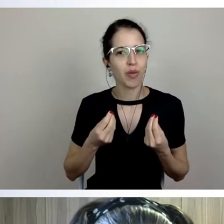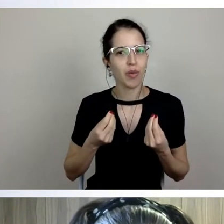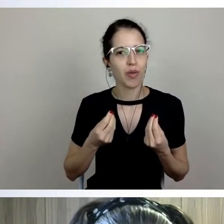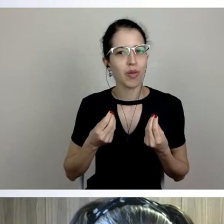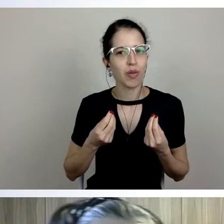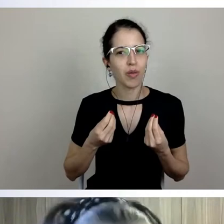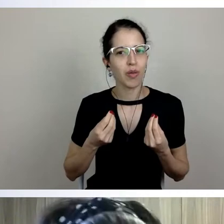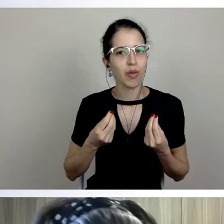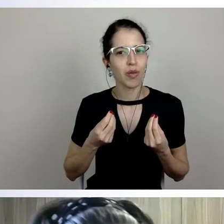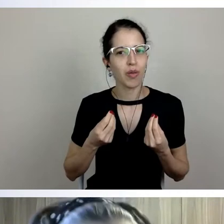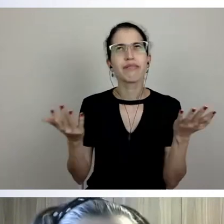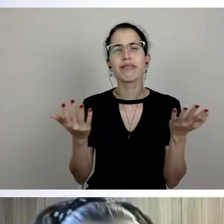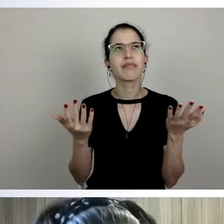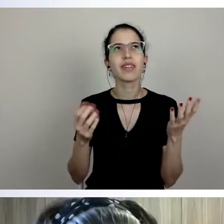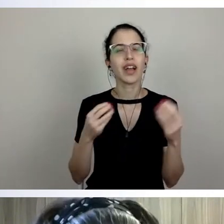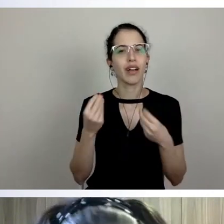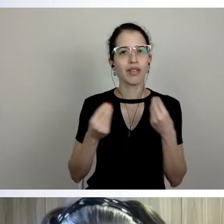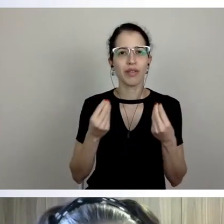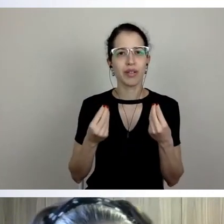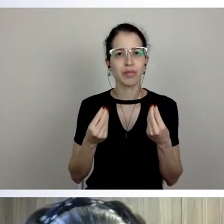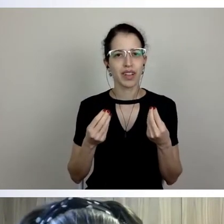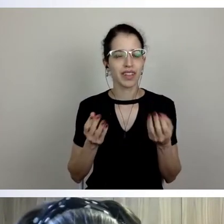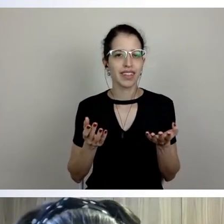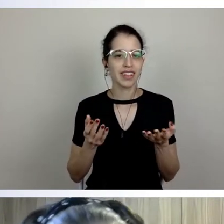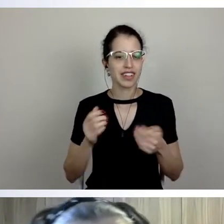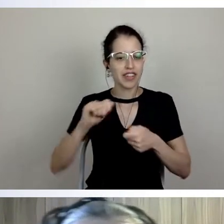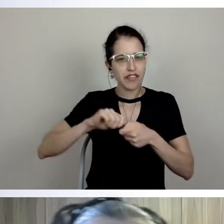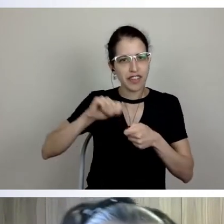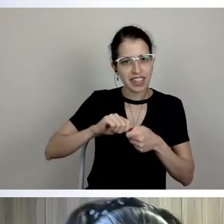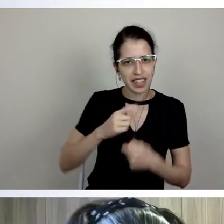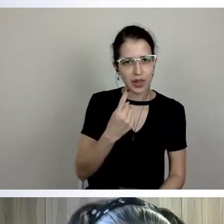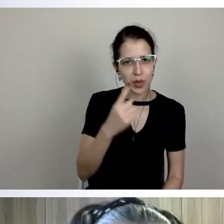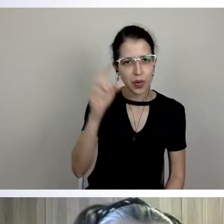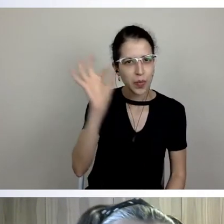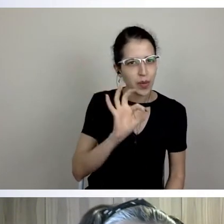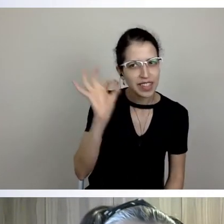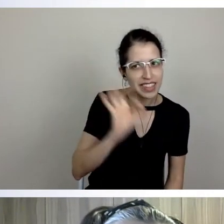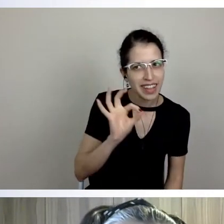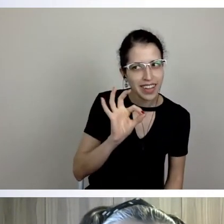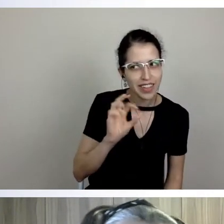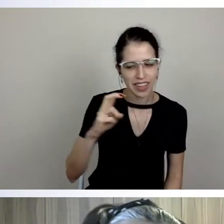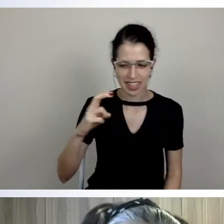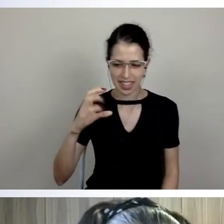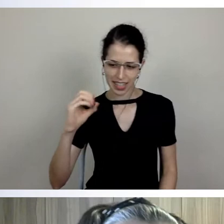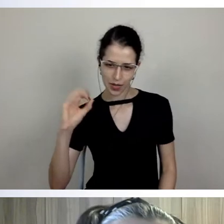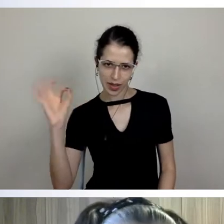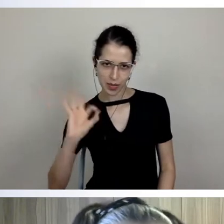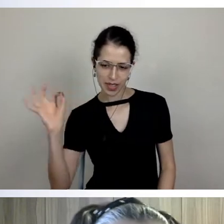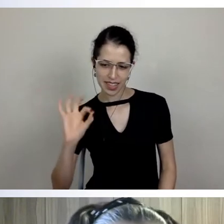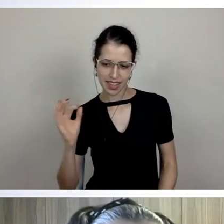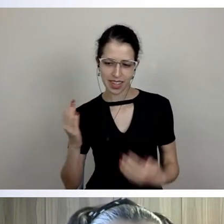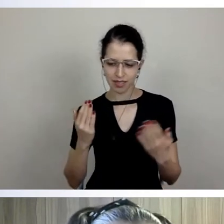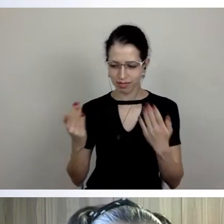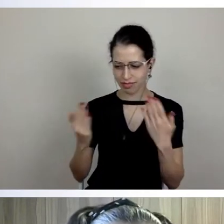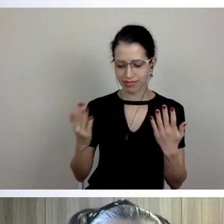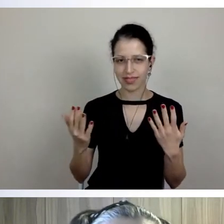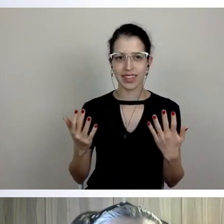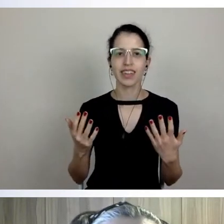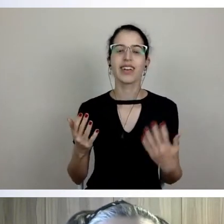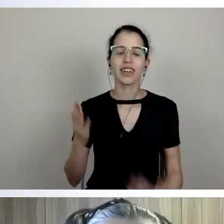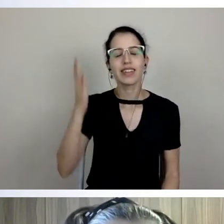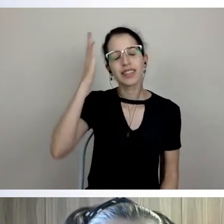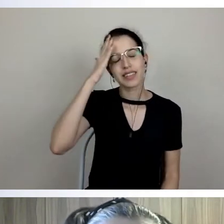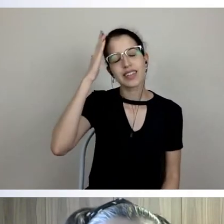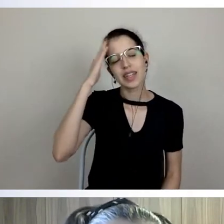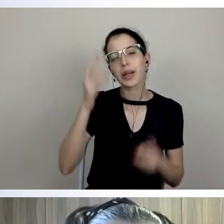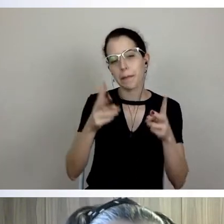isso é o quê? É 1% do que a gente vai fazer? 50%? No sentido o quê? Porque a gente percebe uma ansiedade muito grande, de fato,